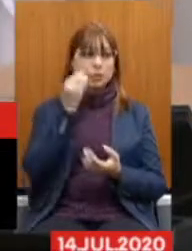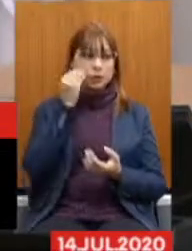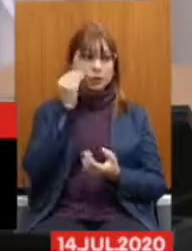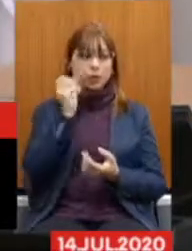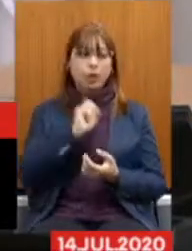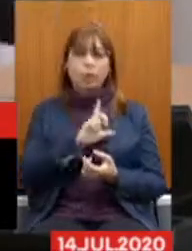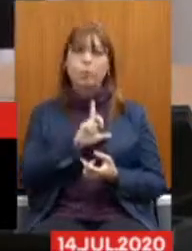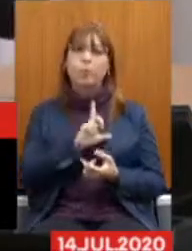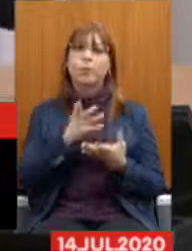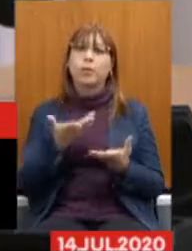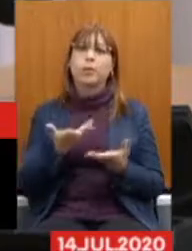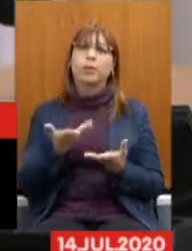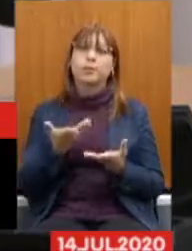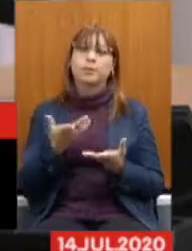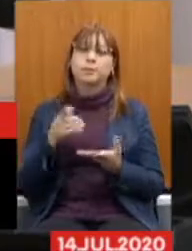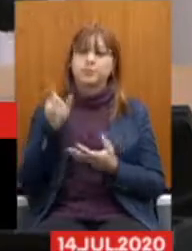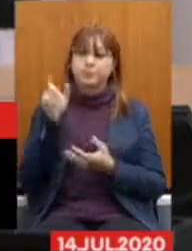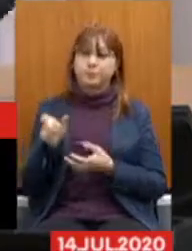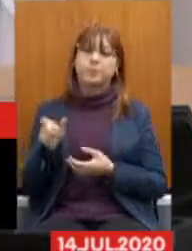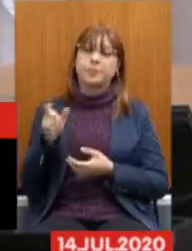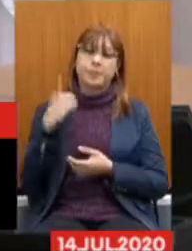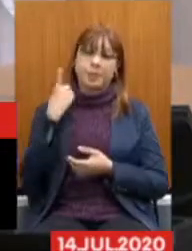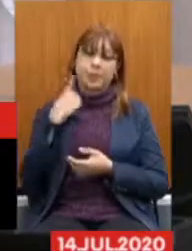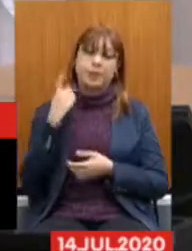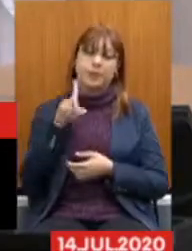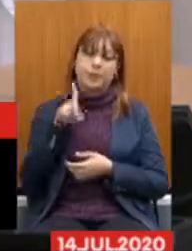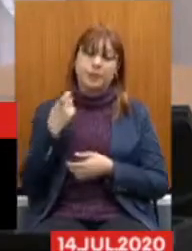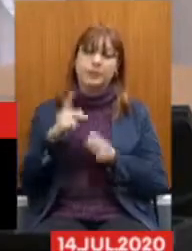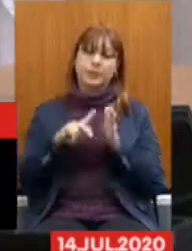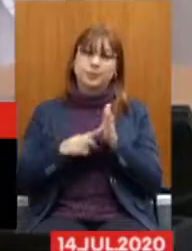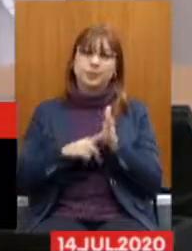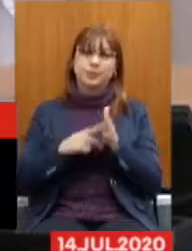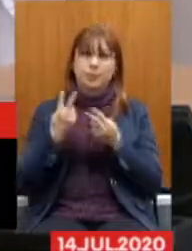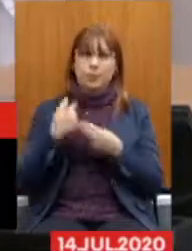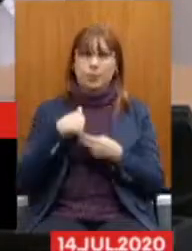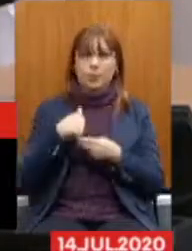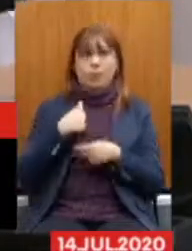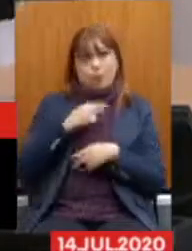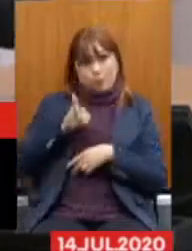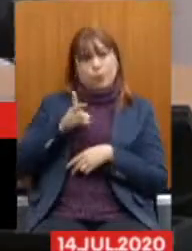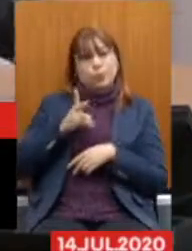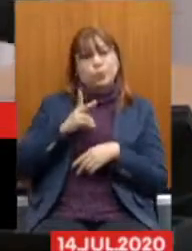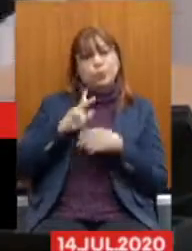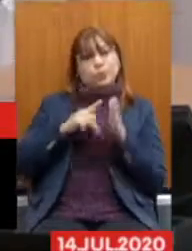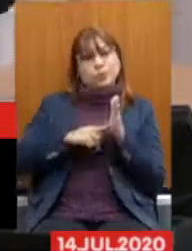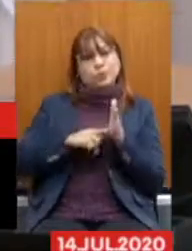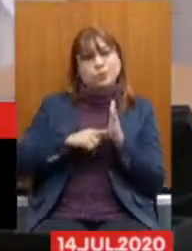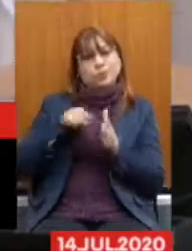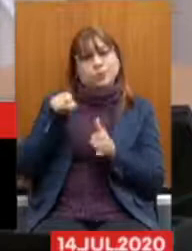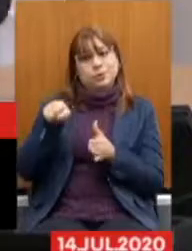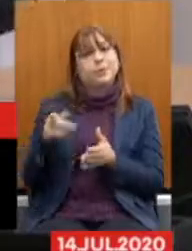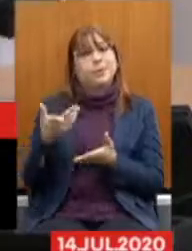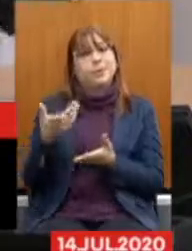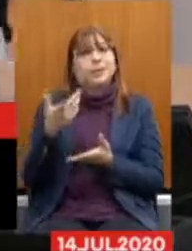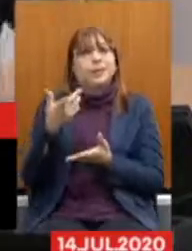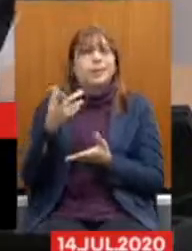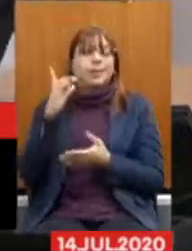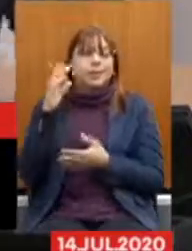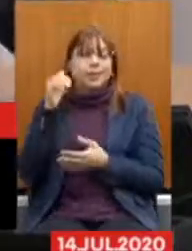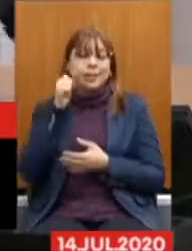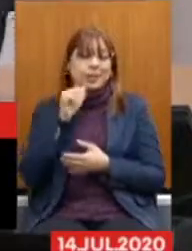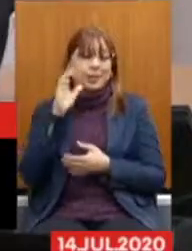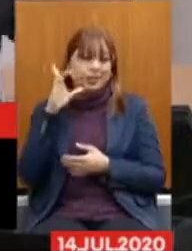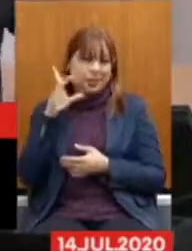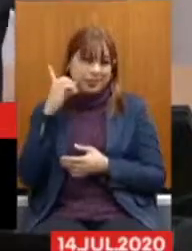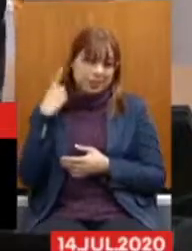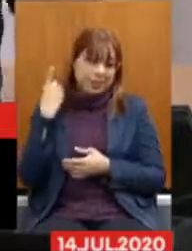mesmo é ex-sindicalista como eu, aliás, como eu não, eu ainda sou, você ainda é também, você sabe que